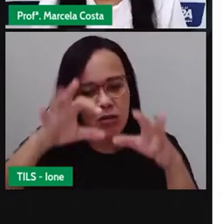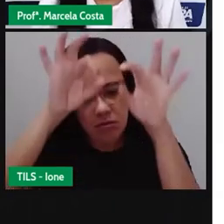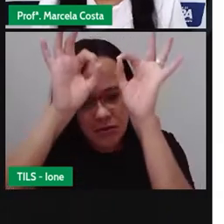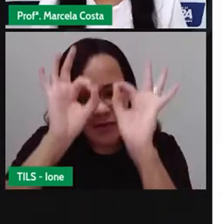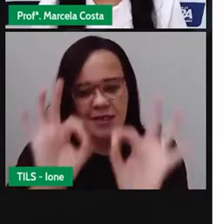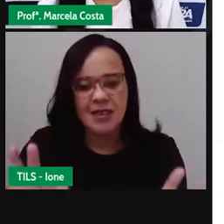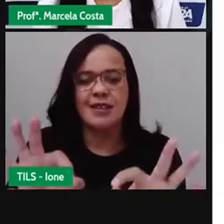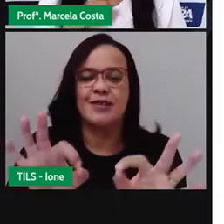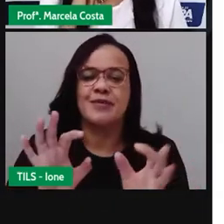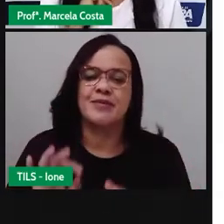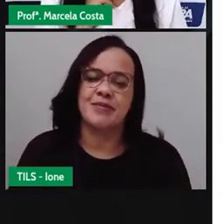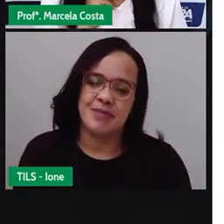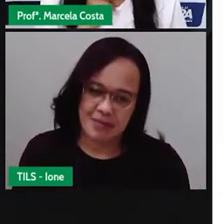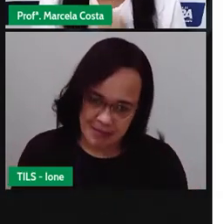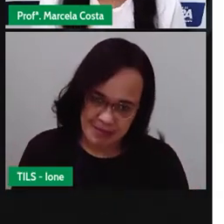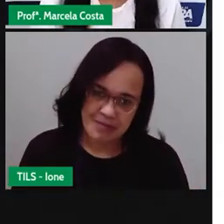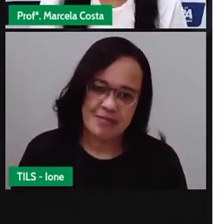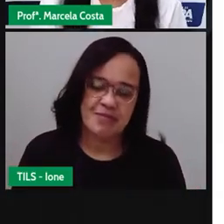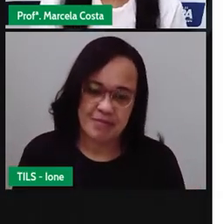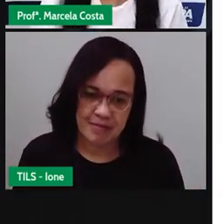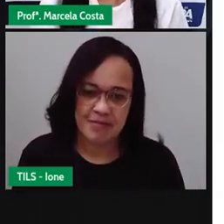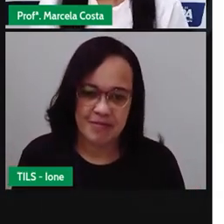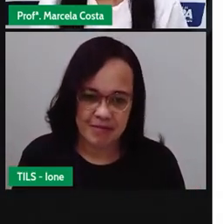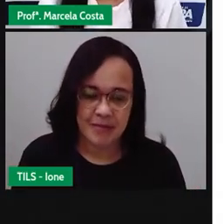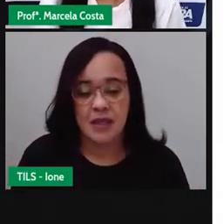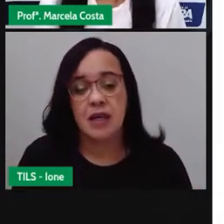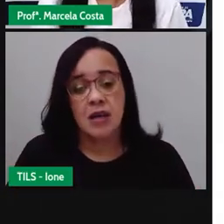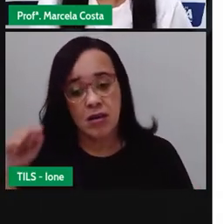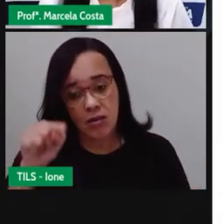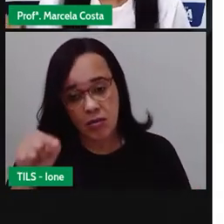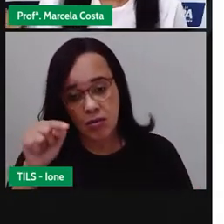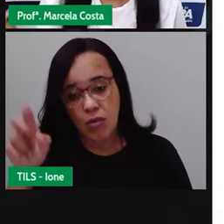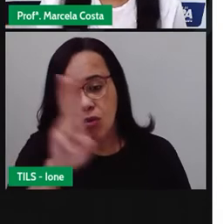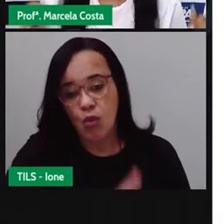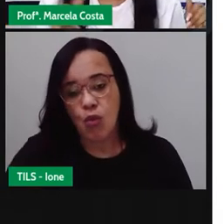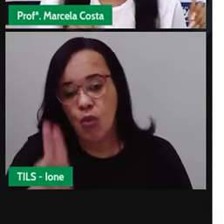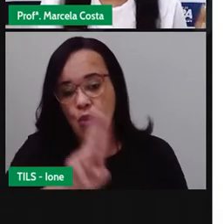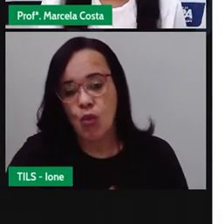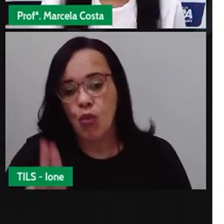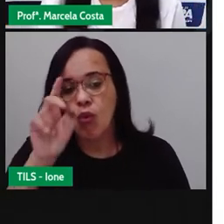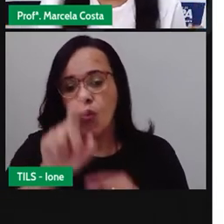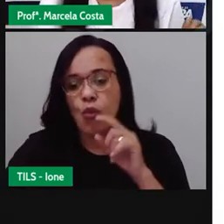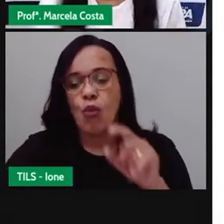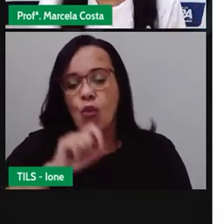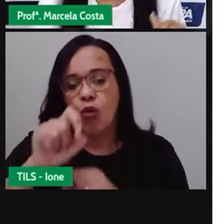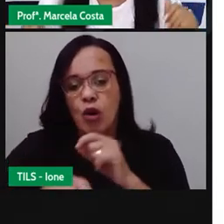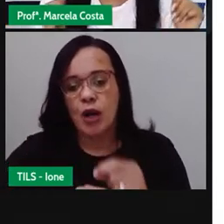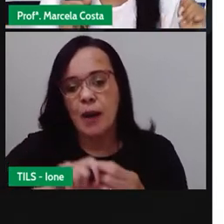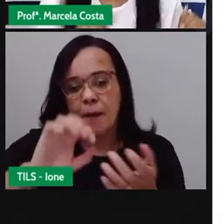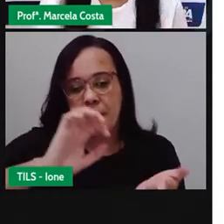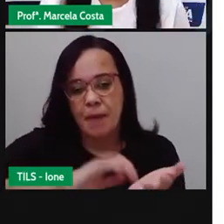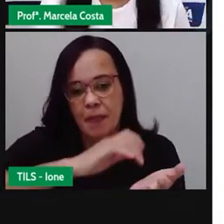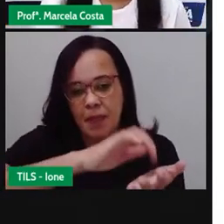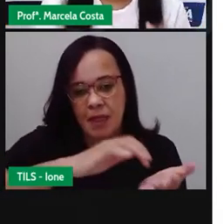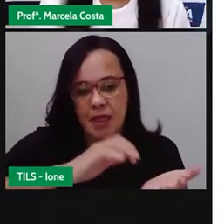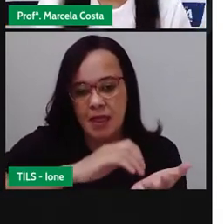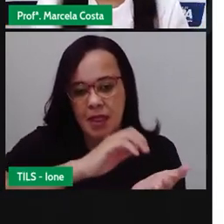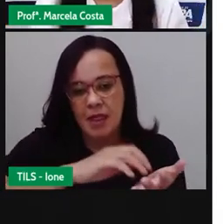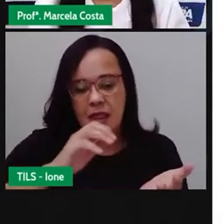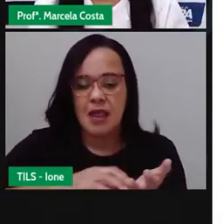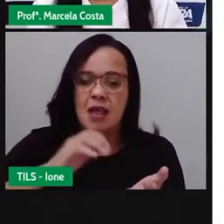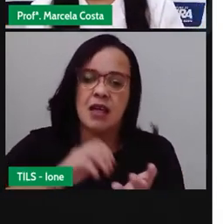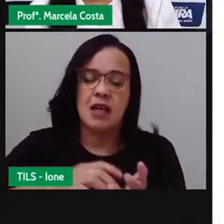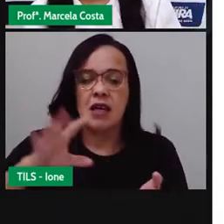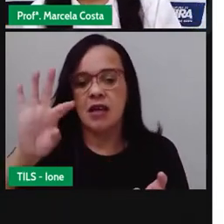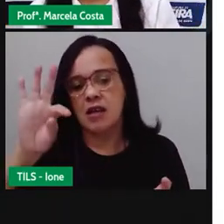bom? Inclusive, você pode até utilizar aquela máquina de contar, aquela soma certa que